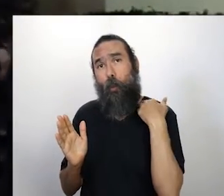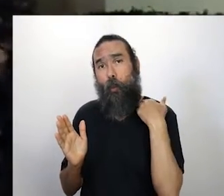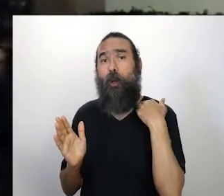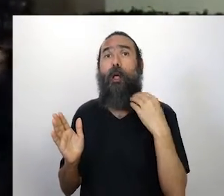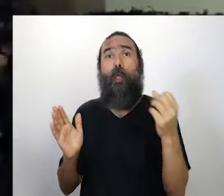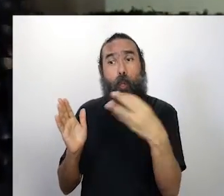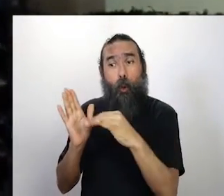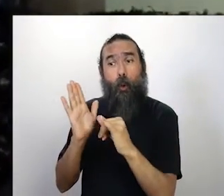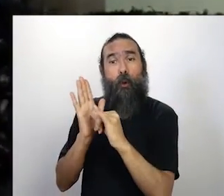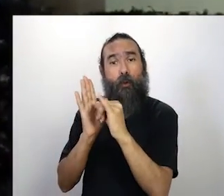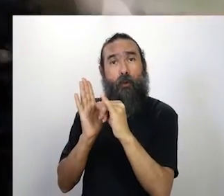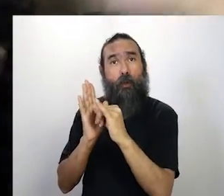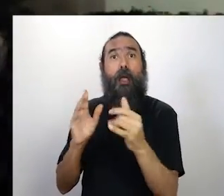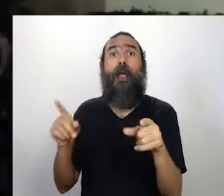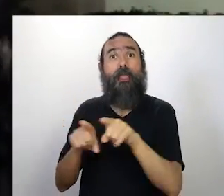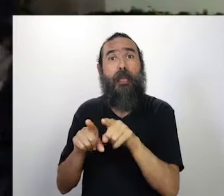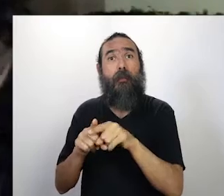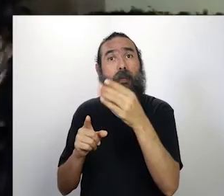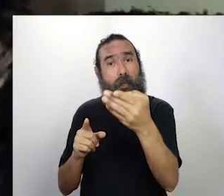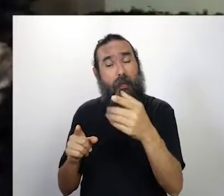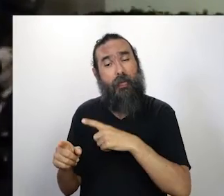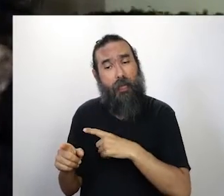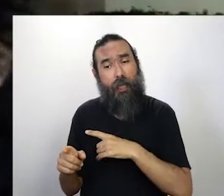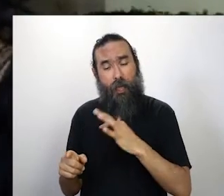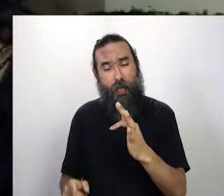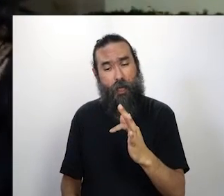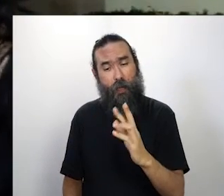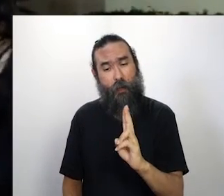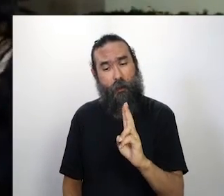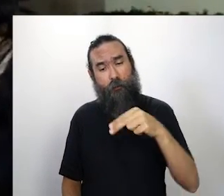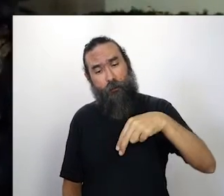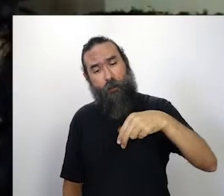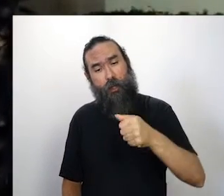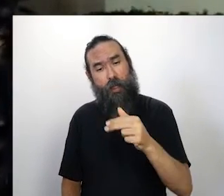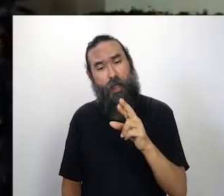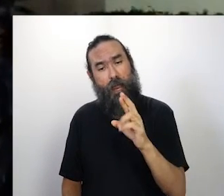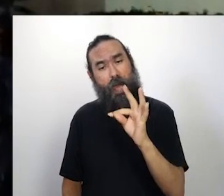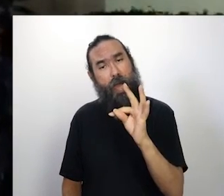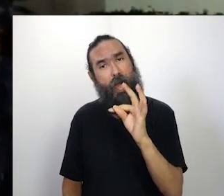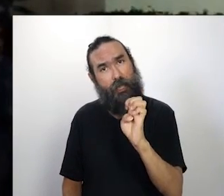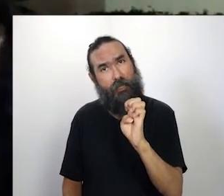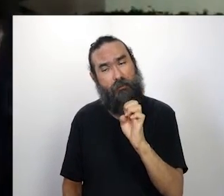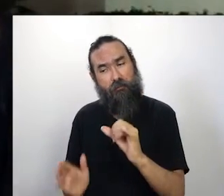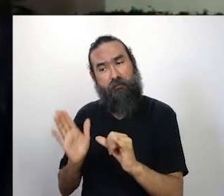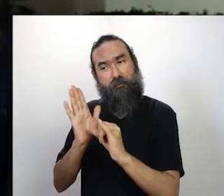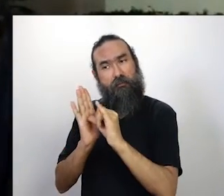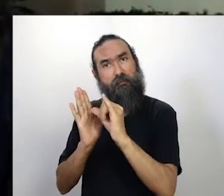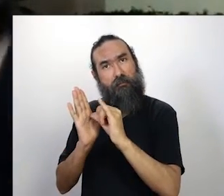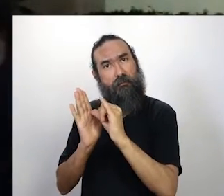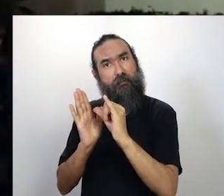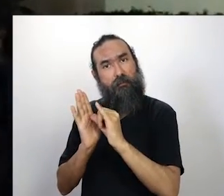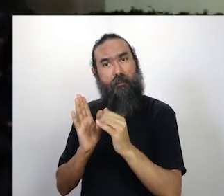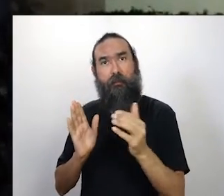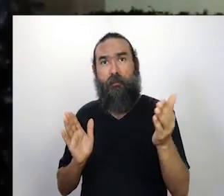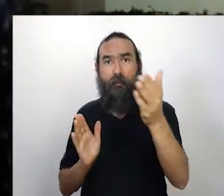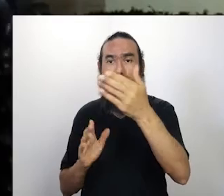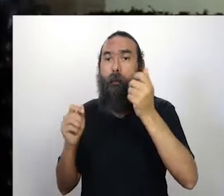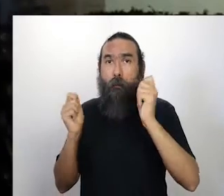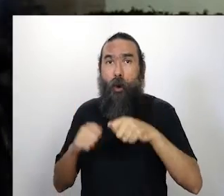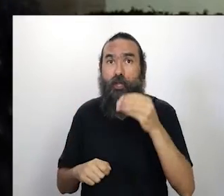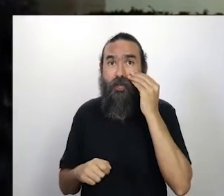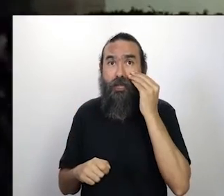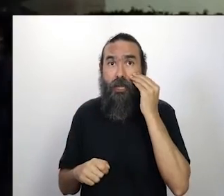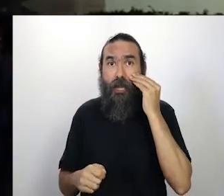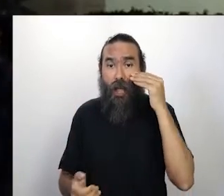quem está aí, está querendo colocar, tentar, algum edital, algum apoio, tem a Funarte, até dia